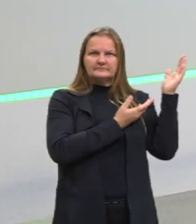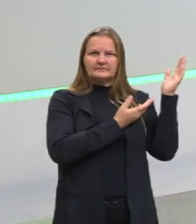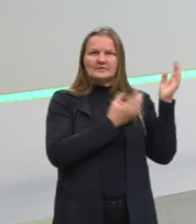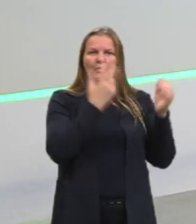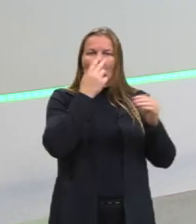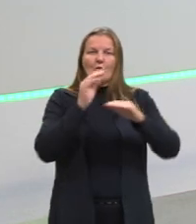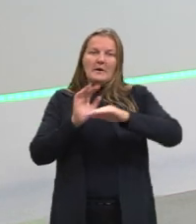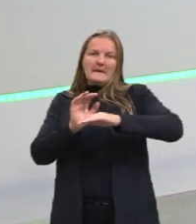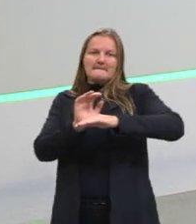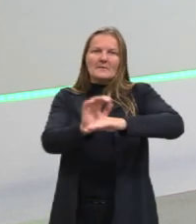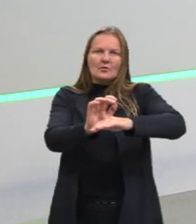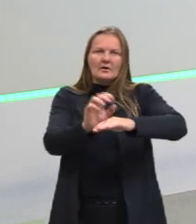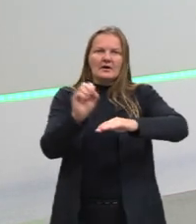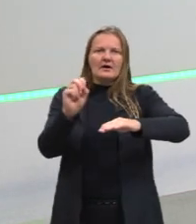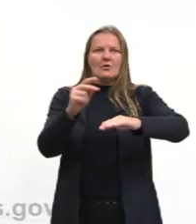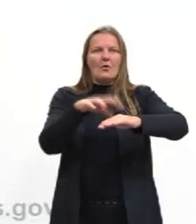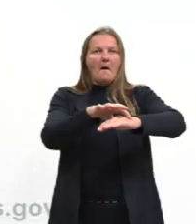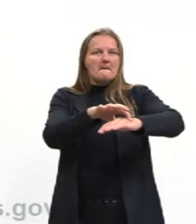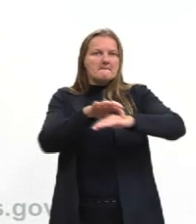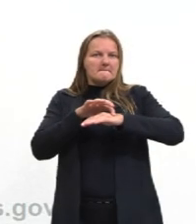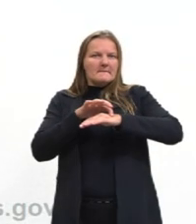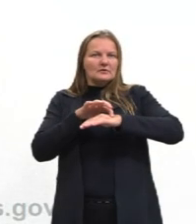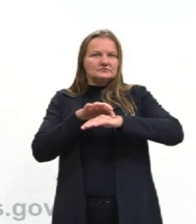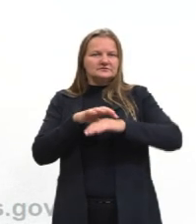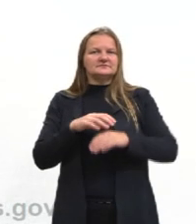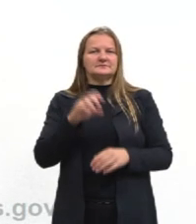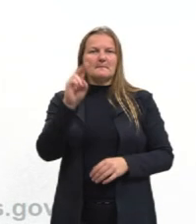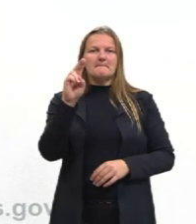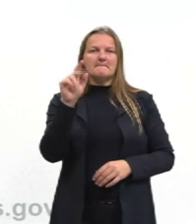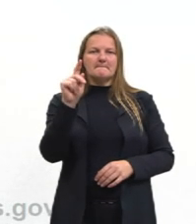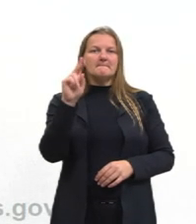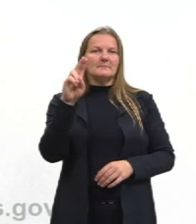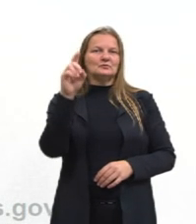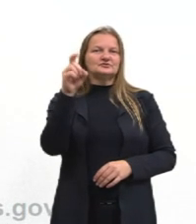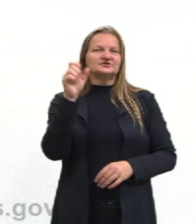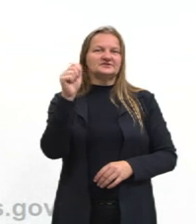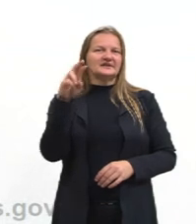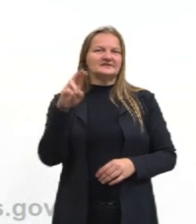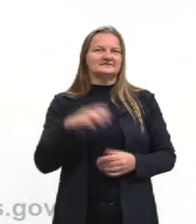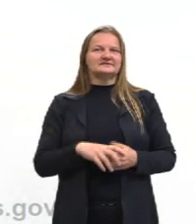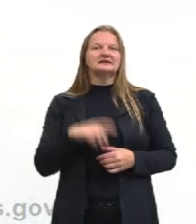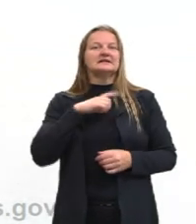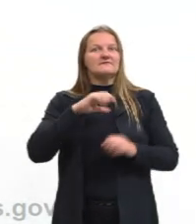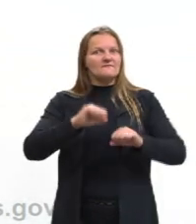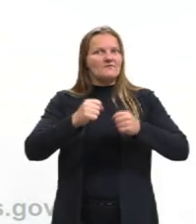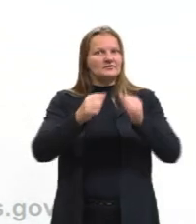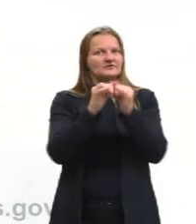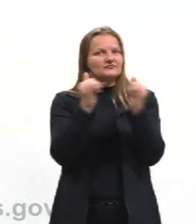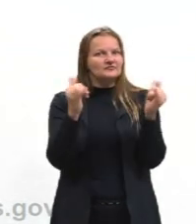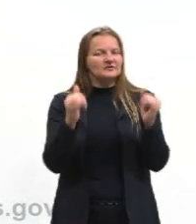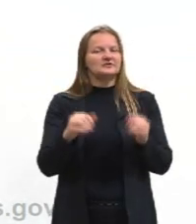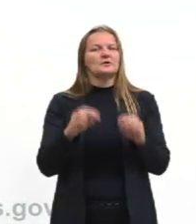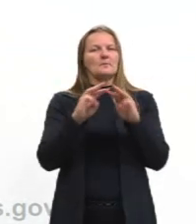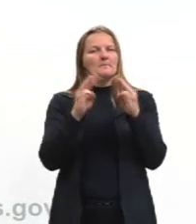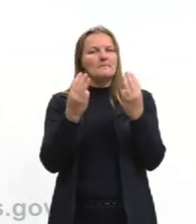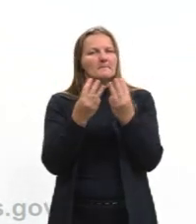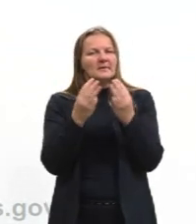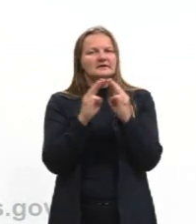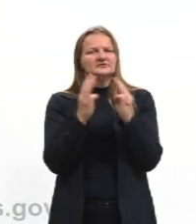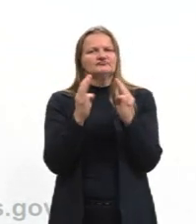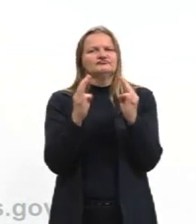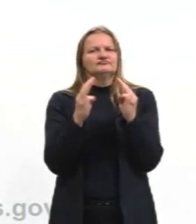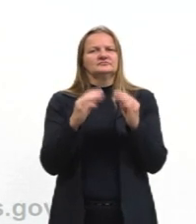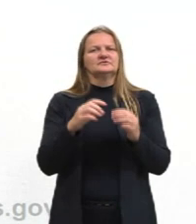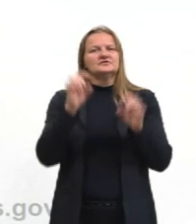empurrando, puxando, certo? Depois a gente vai falar sobre a força elétrica, a força magnética e um tópico mais